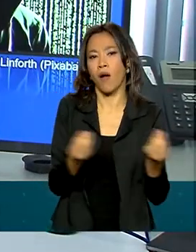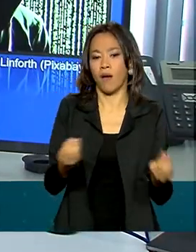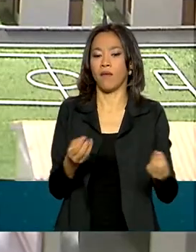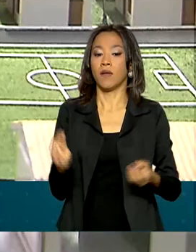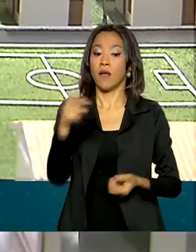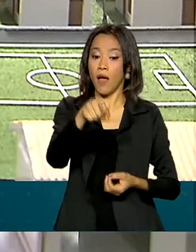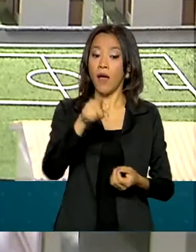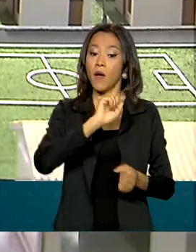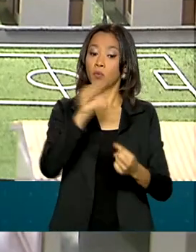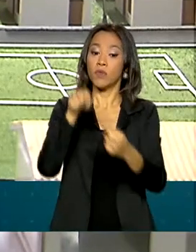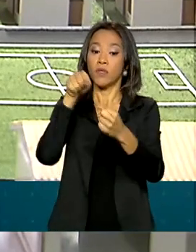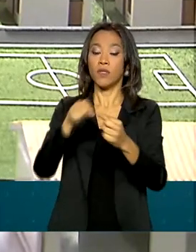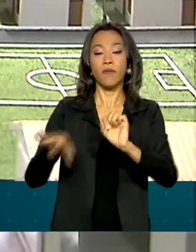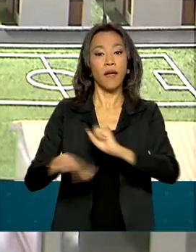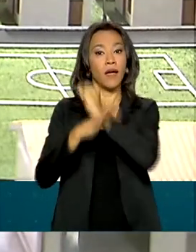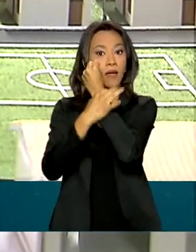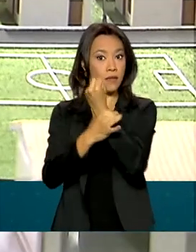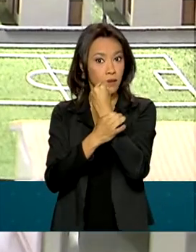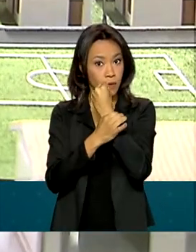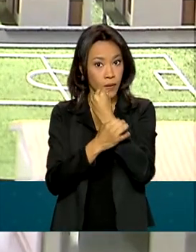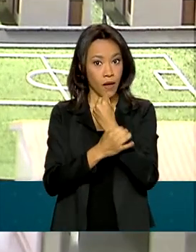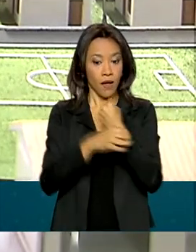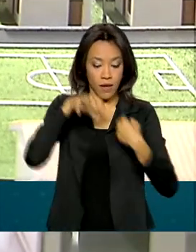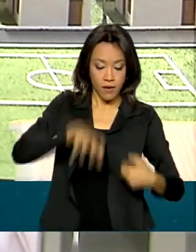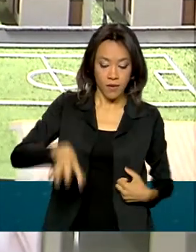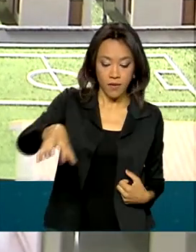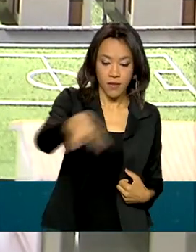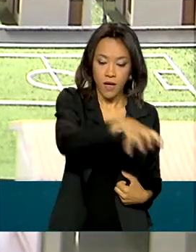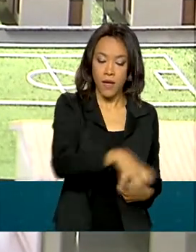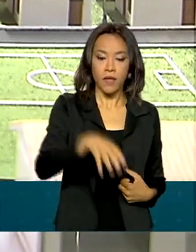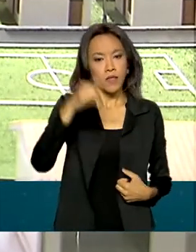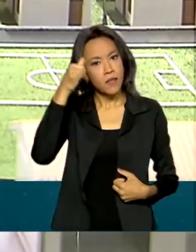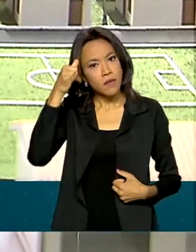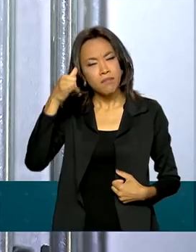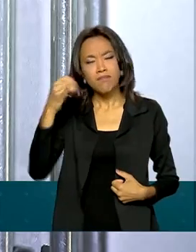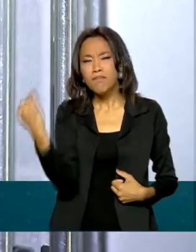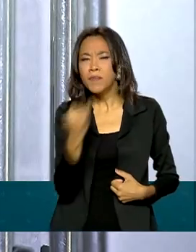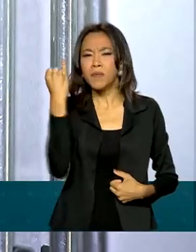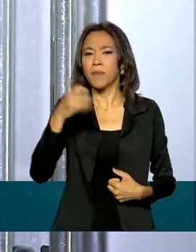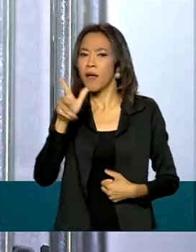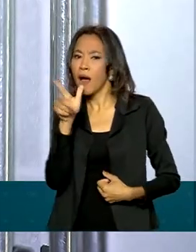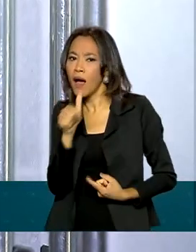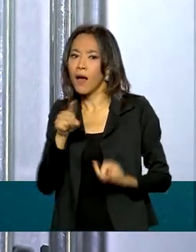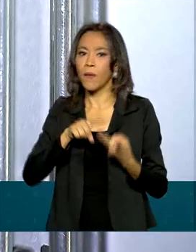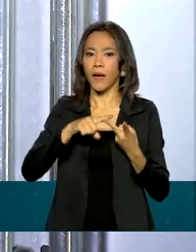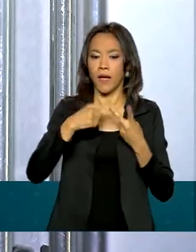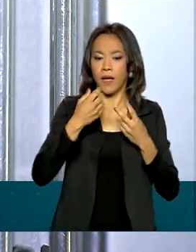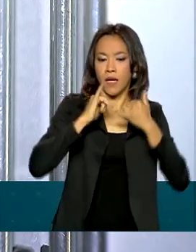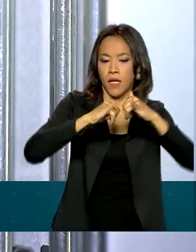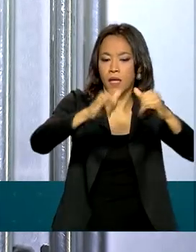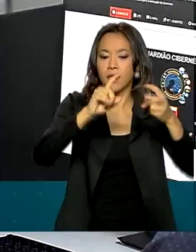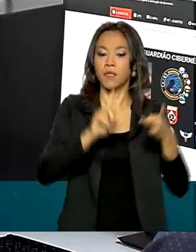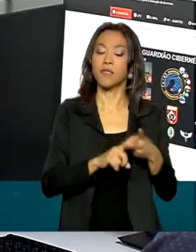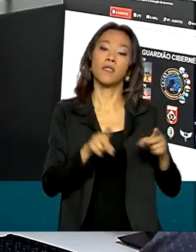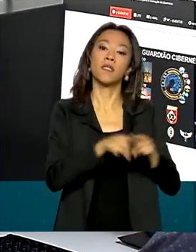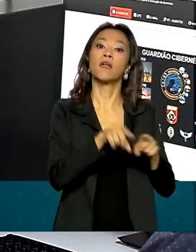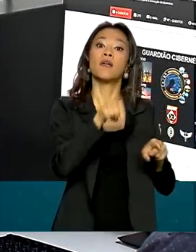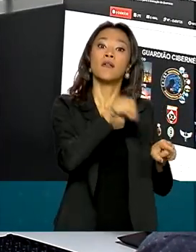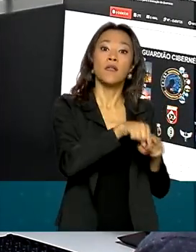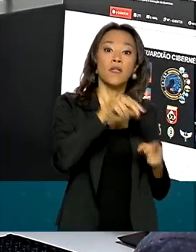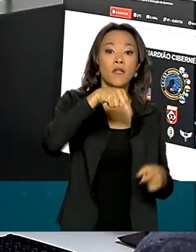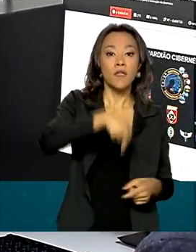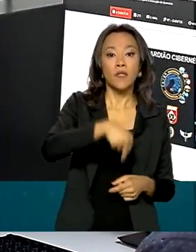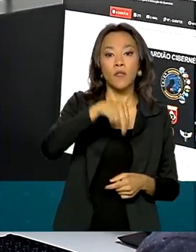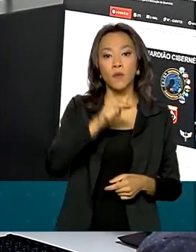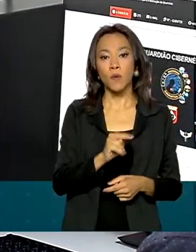é garantir a proteção de setores prioritários, como de água, energia, telecomunicações e nuclear. Ao